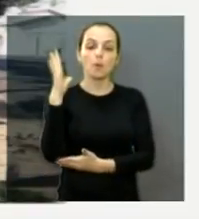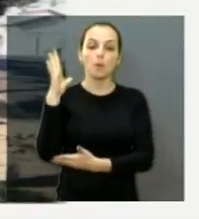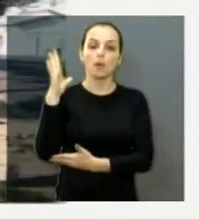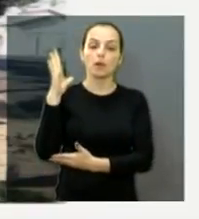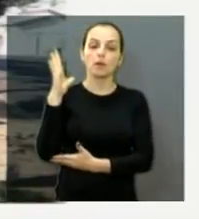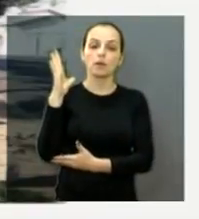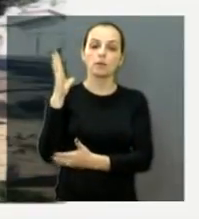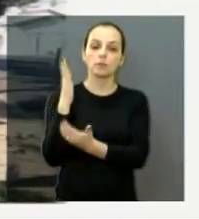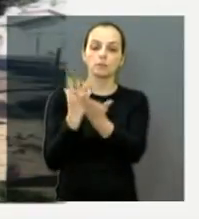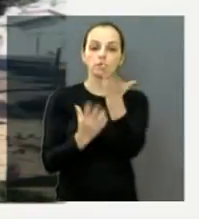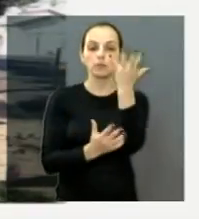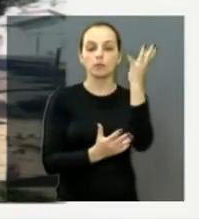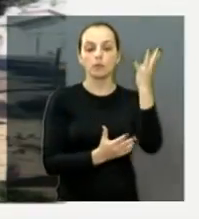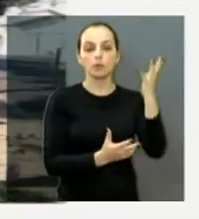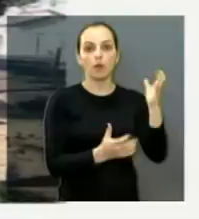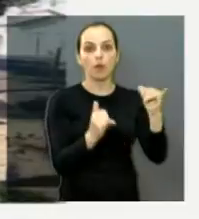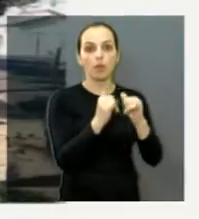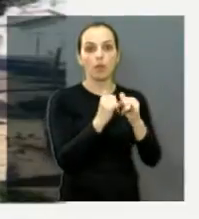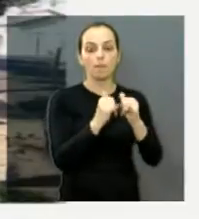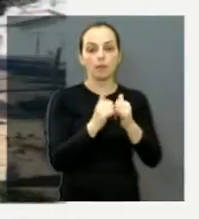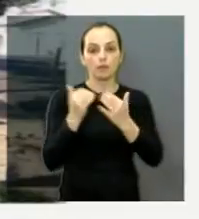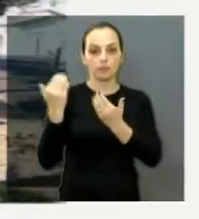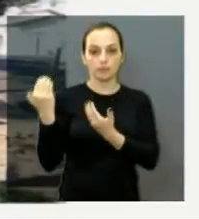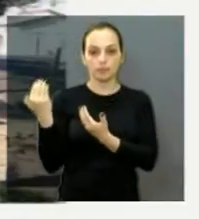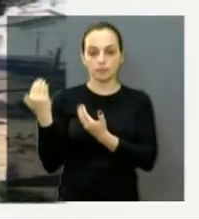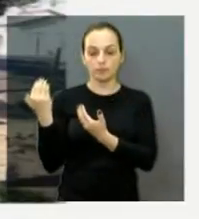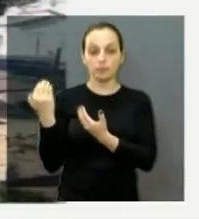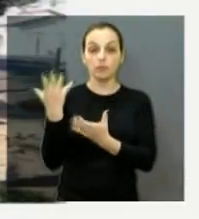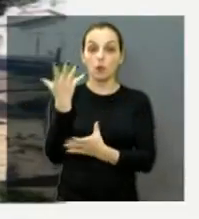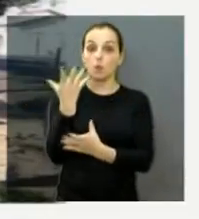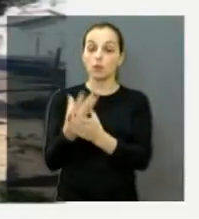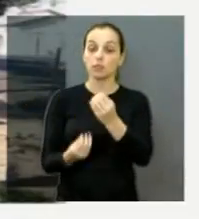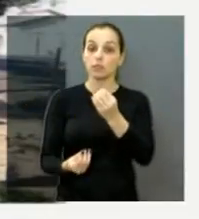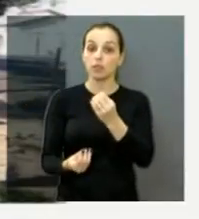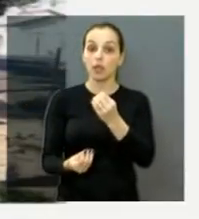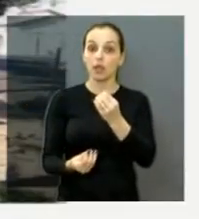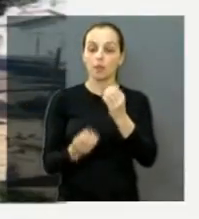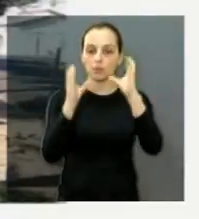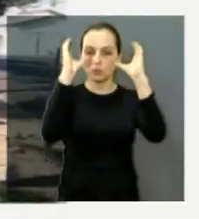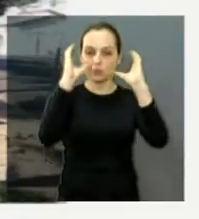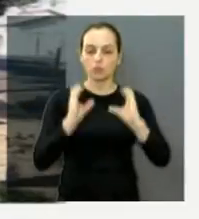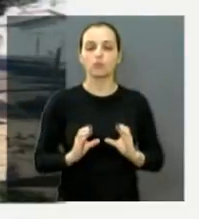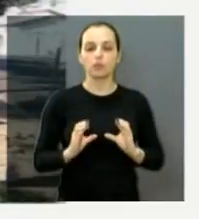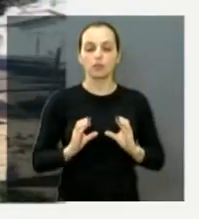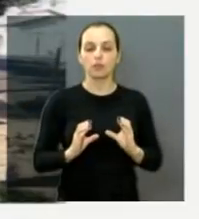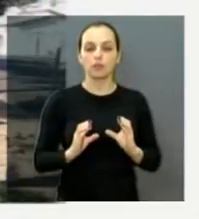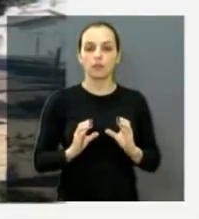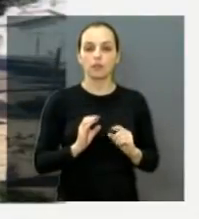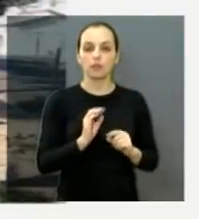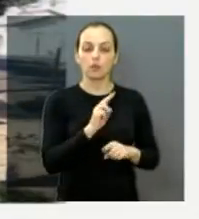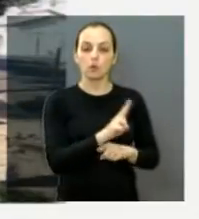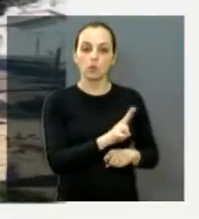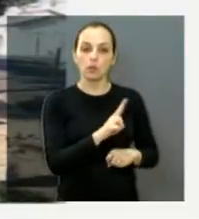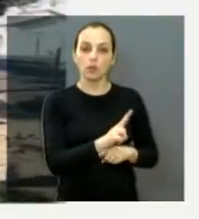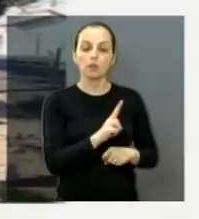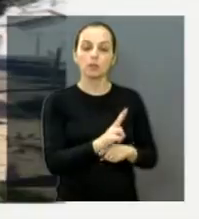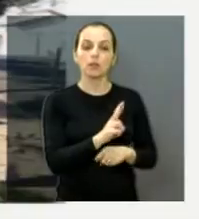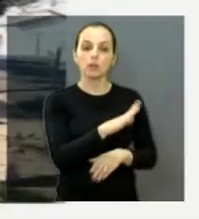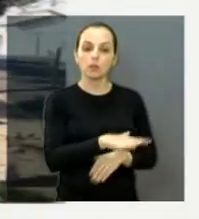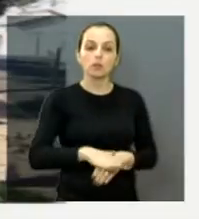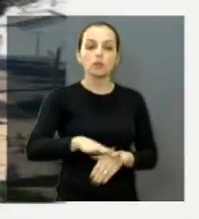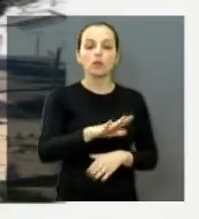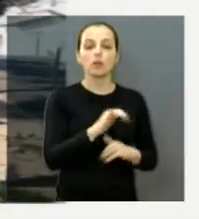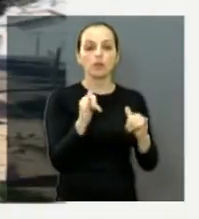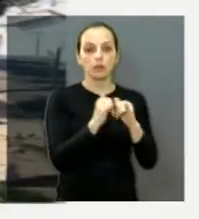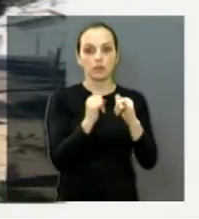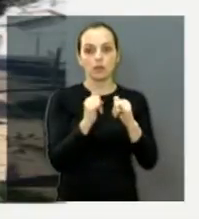Isso, sim, é exemplo de cidadania. Tem até a foto mostrando o casal cuidando da praça. Então, queria estar parabenizando